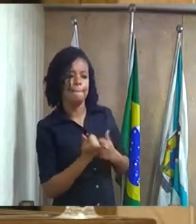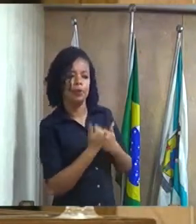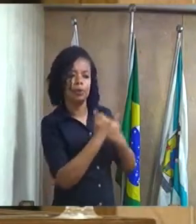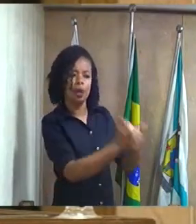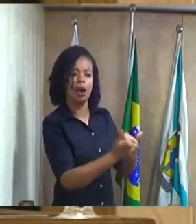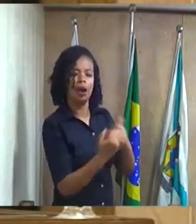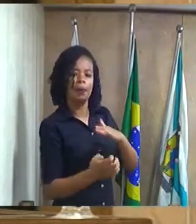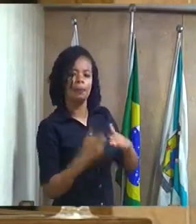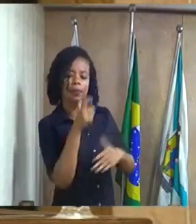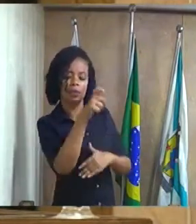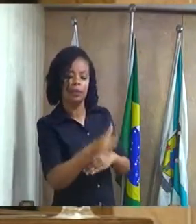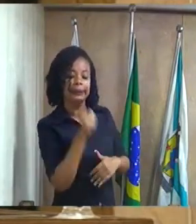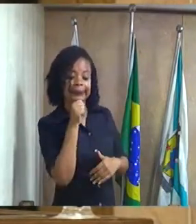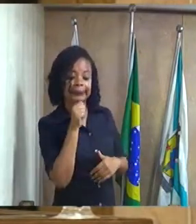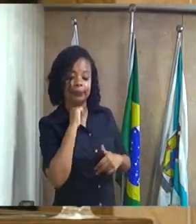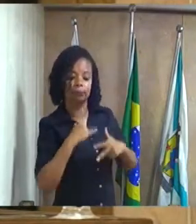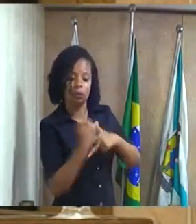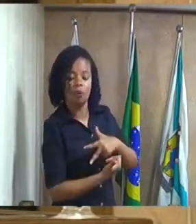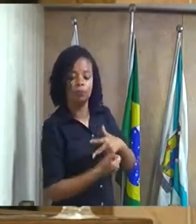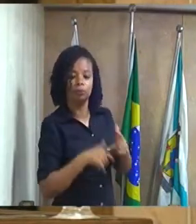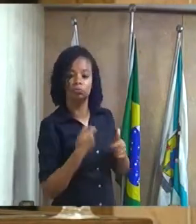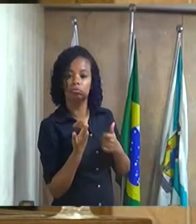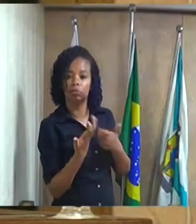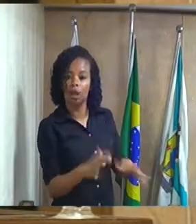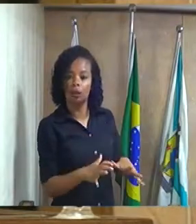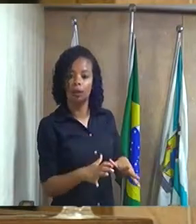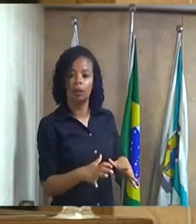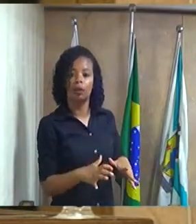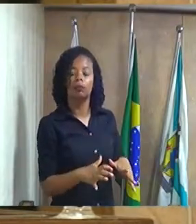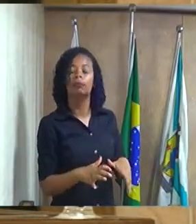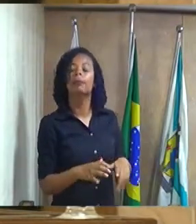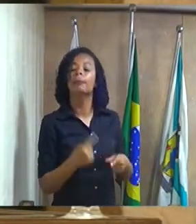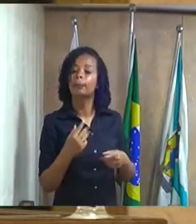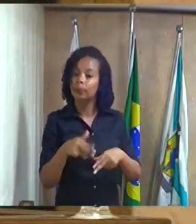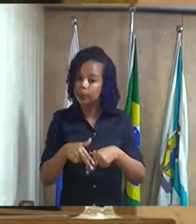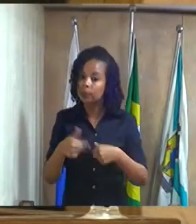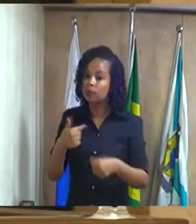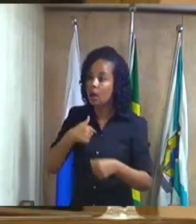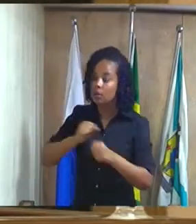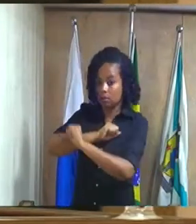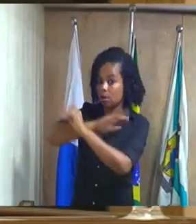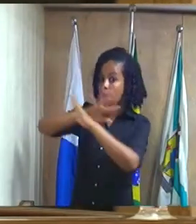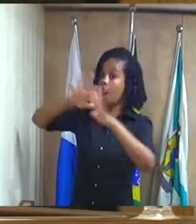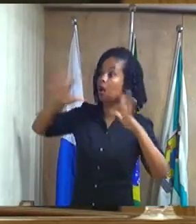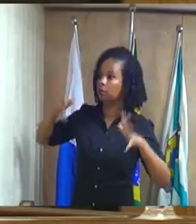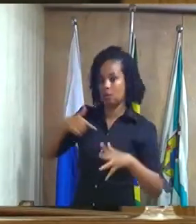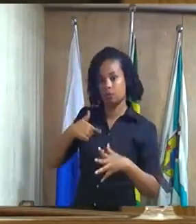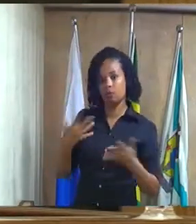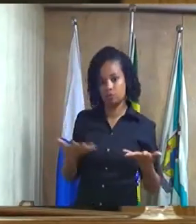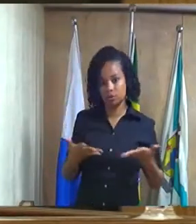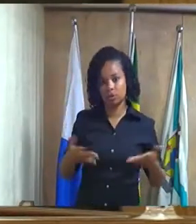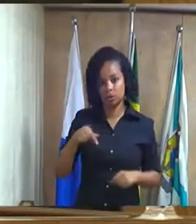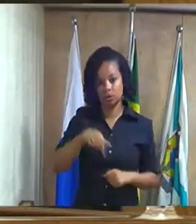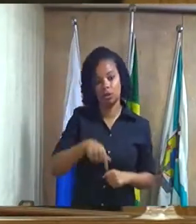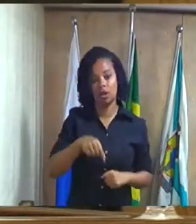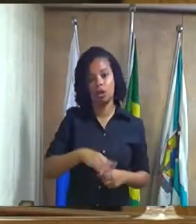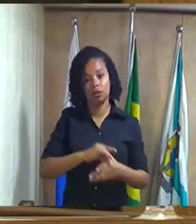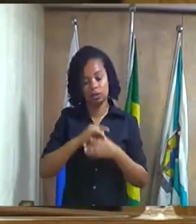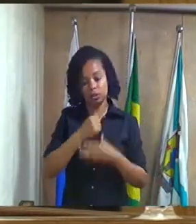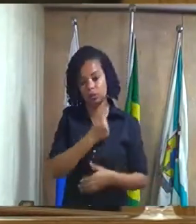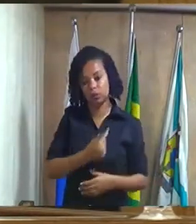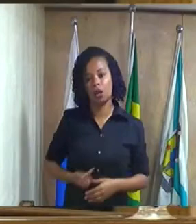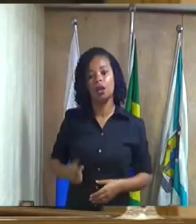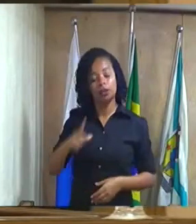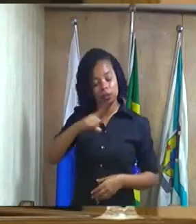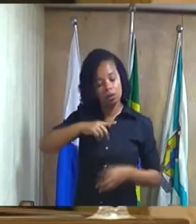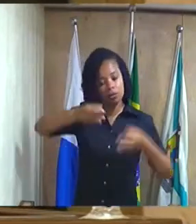bem sem corrupção e por isso que eu fui bem claro e bem enfático líder de governo que eu não acredito com certeza que o prefeito não